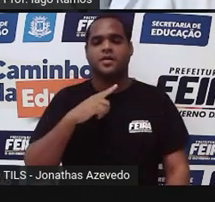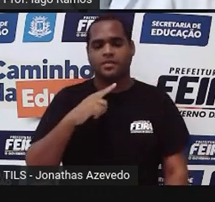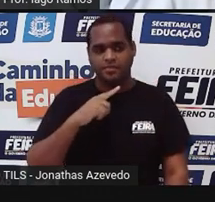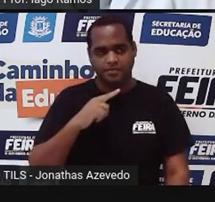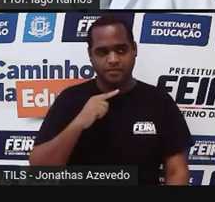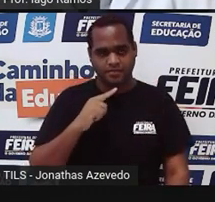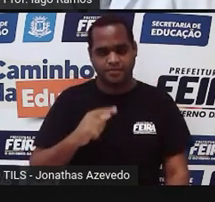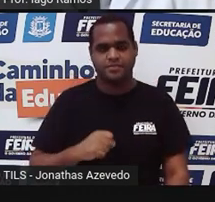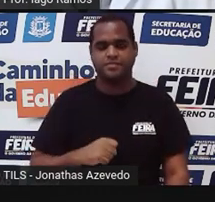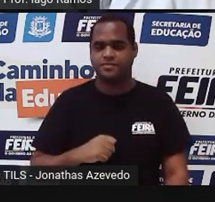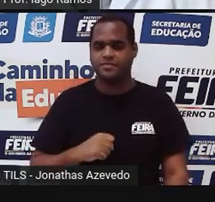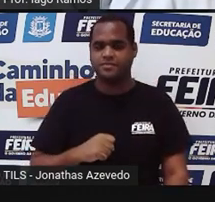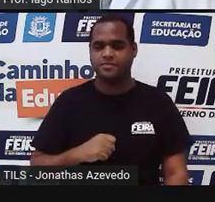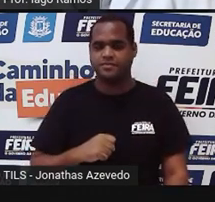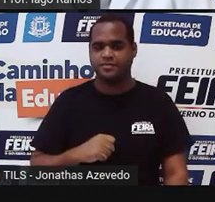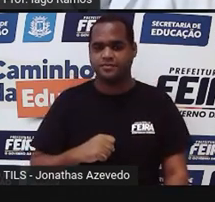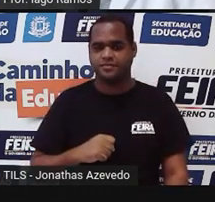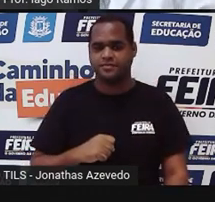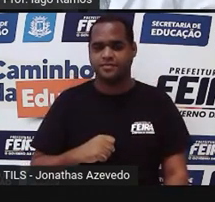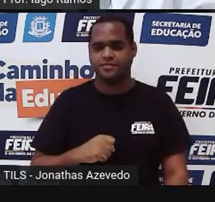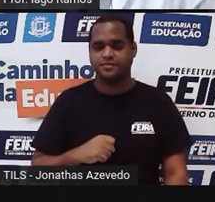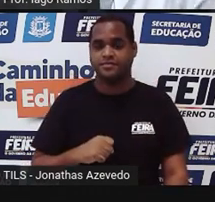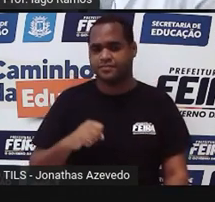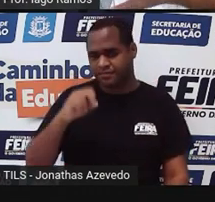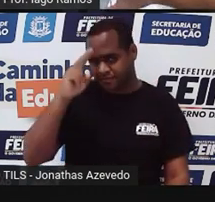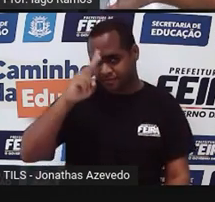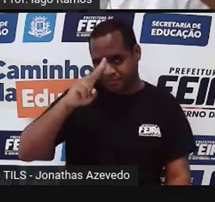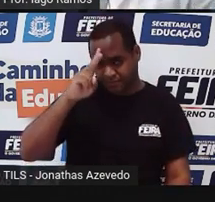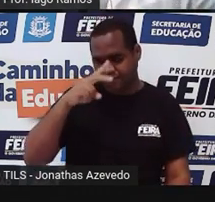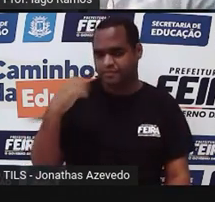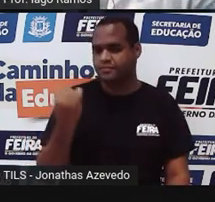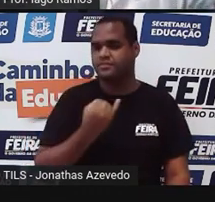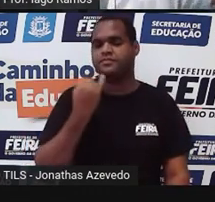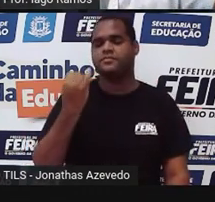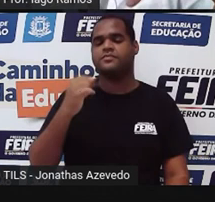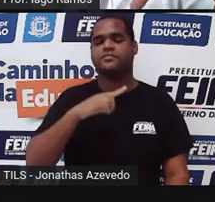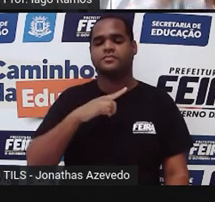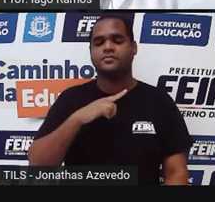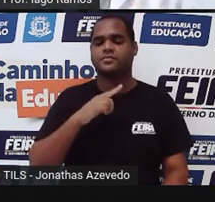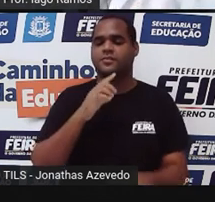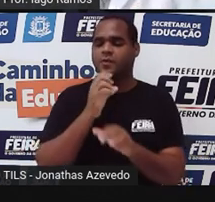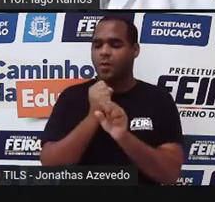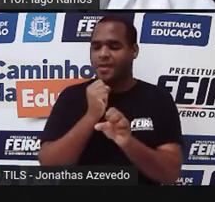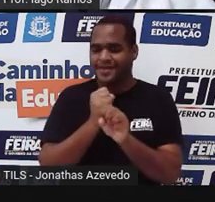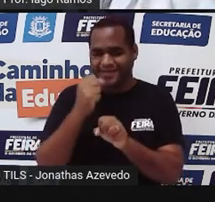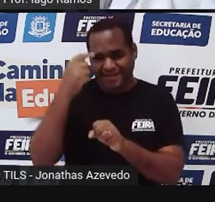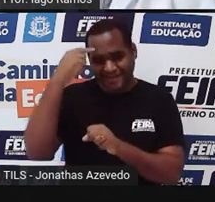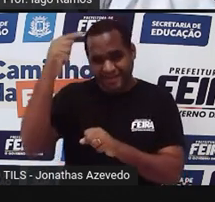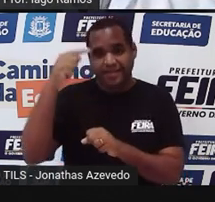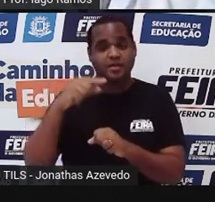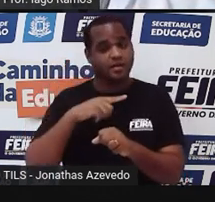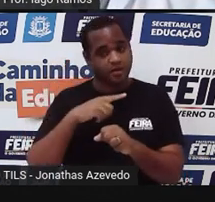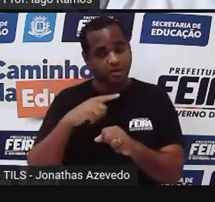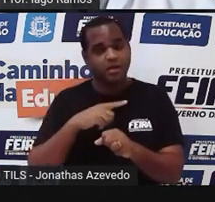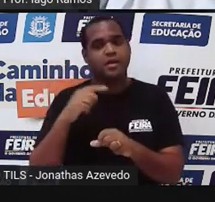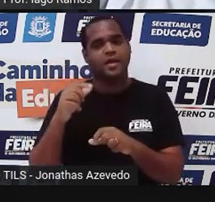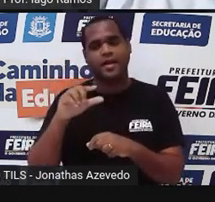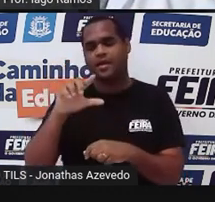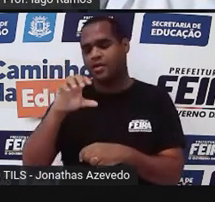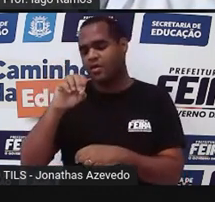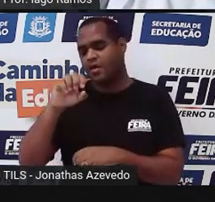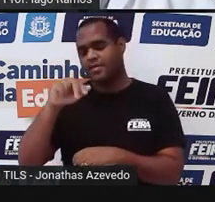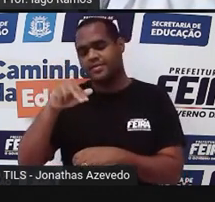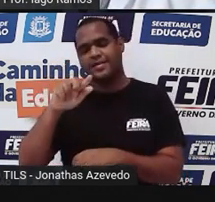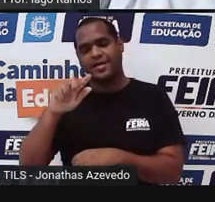Certo? Lembre-se que essas diagonais é o comprimento e a altura do retângulo que tem esse losango dentro. Então,